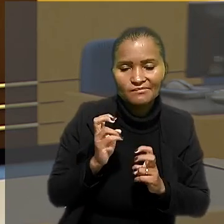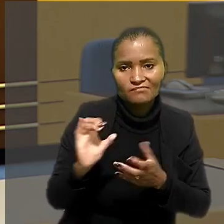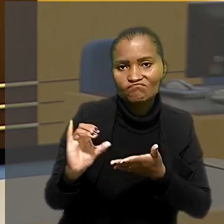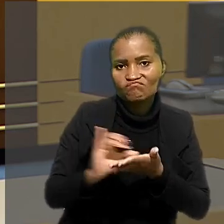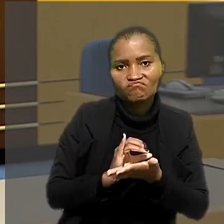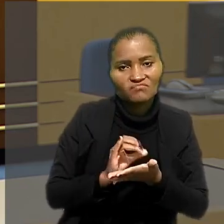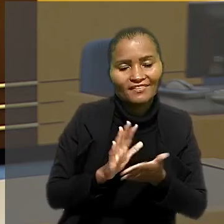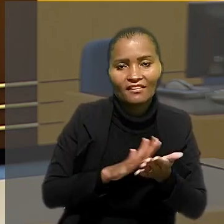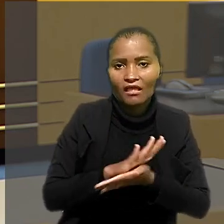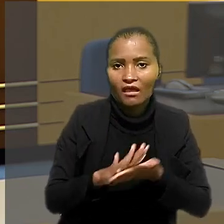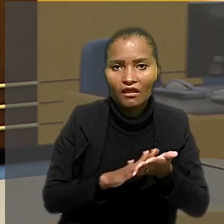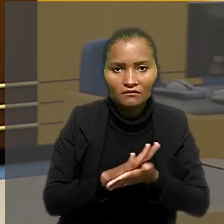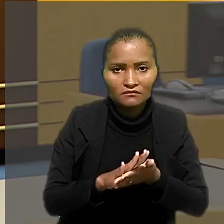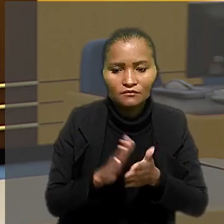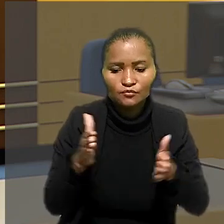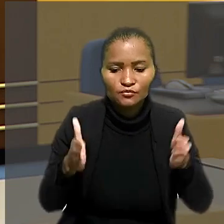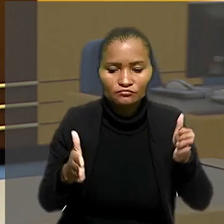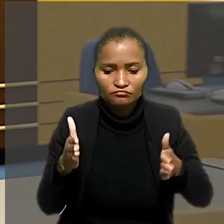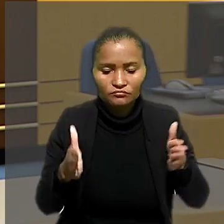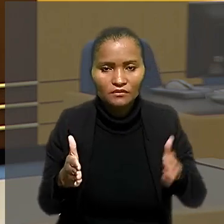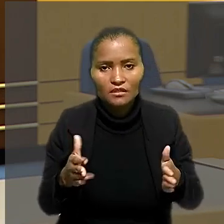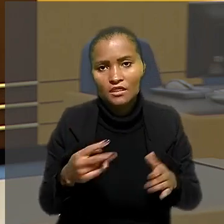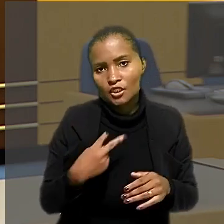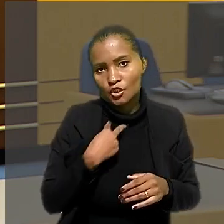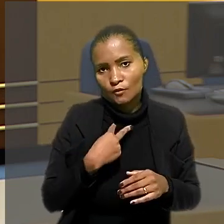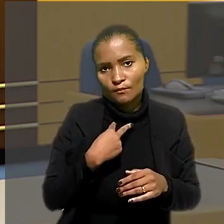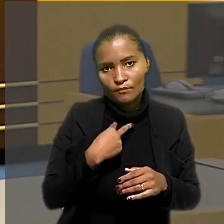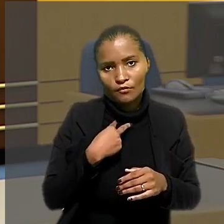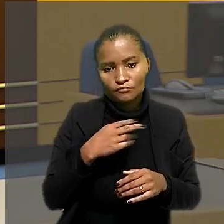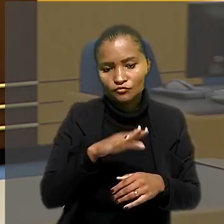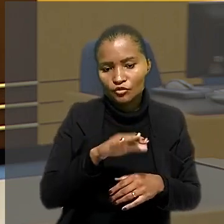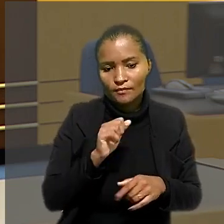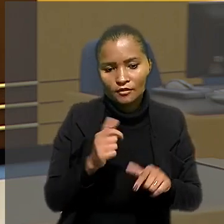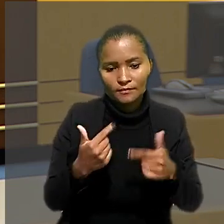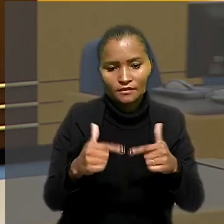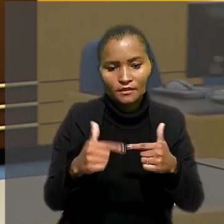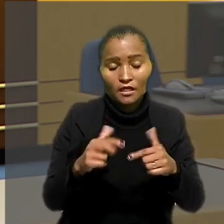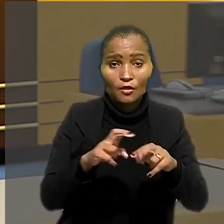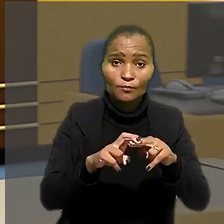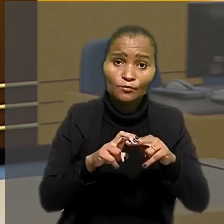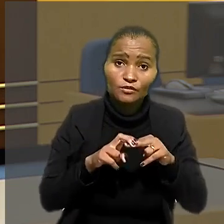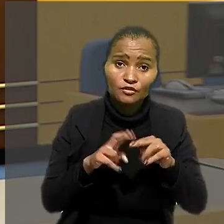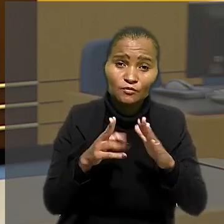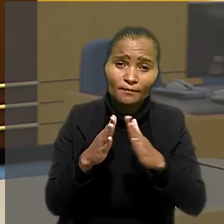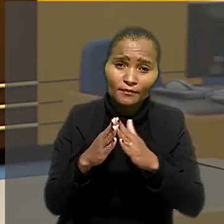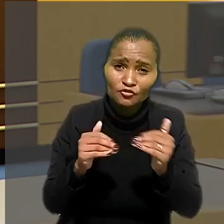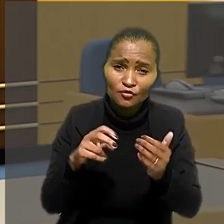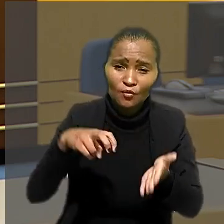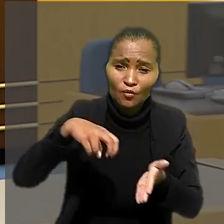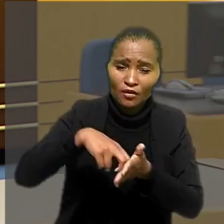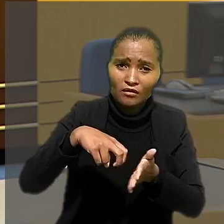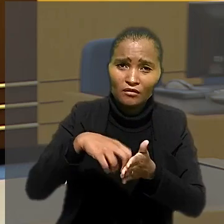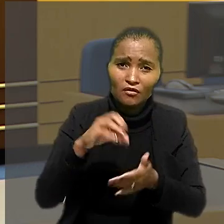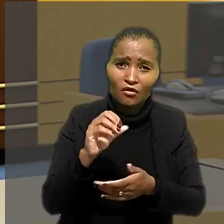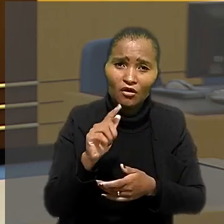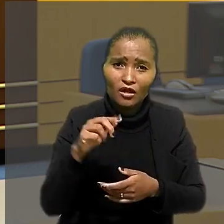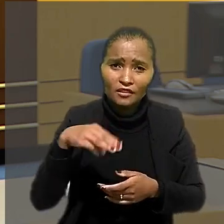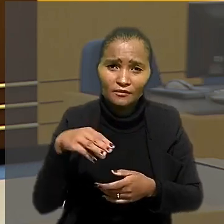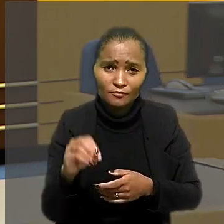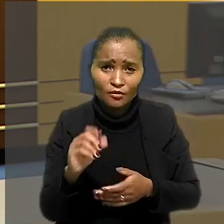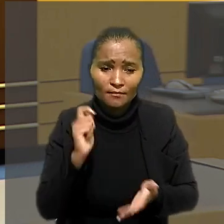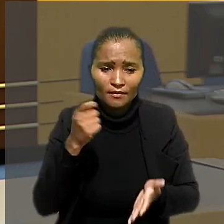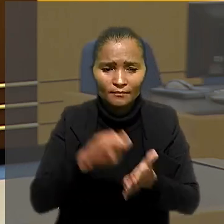indenização durante o período em que não pôde ser escalado. Por isso, pediu a condenação do OGMO ao pagamento